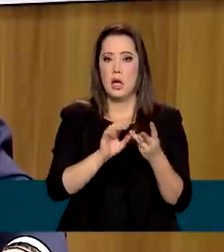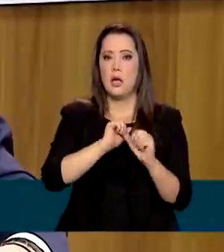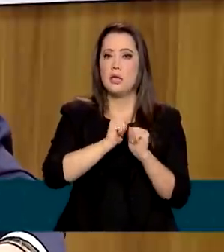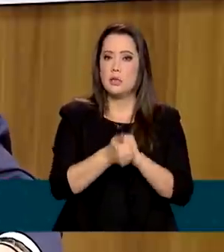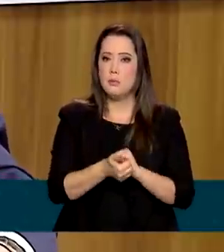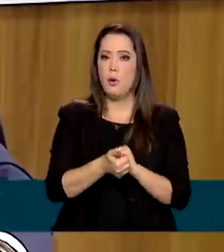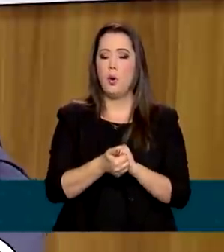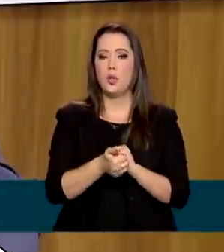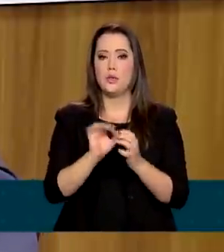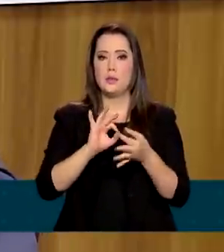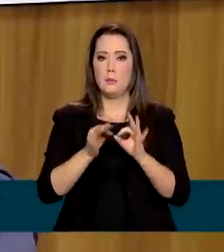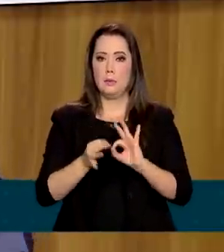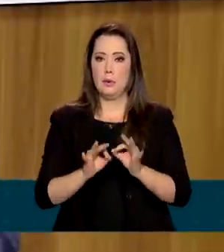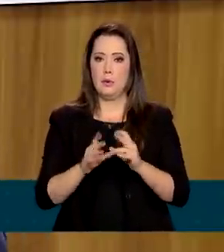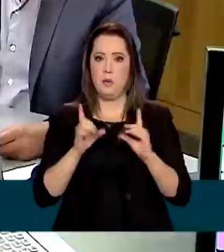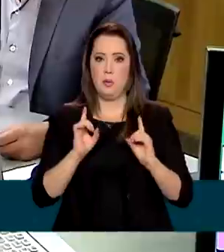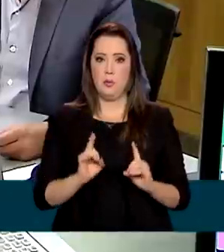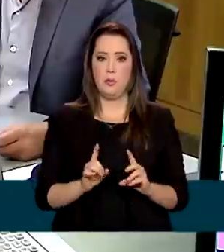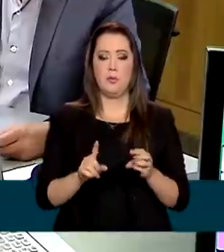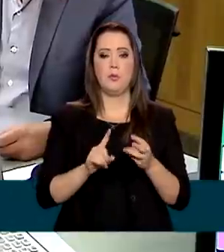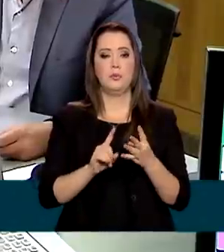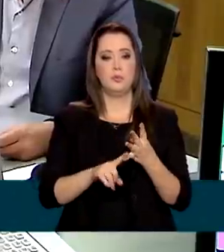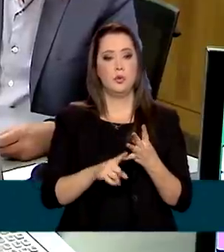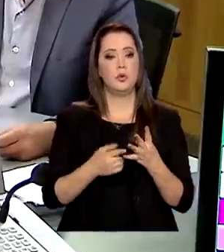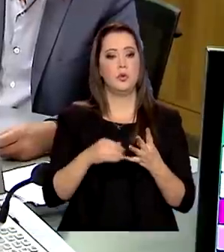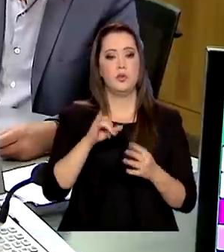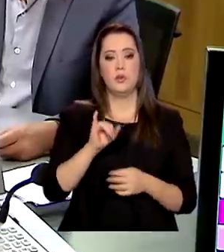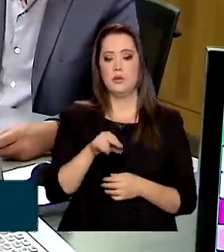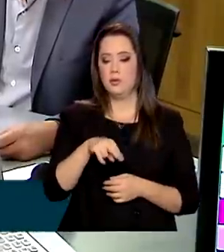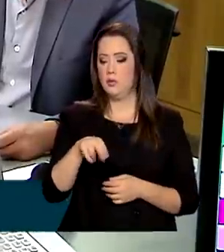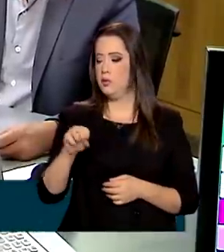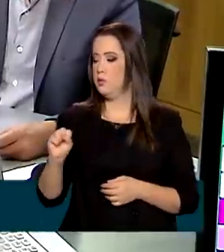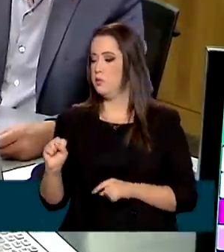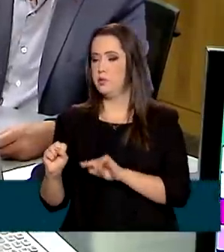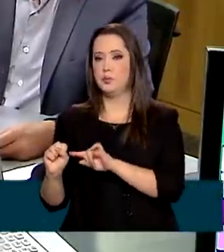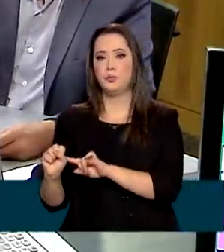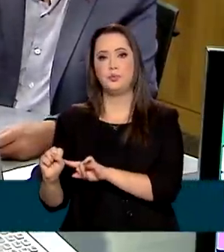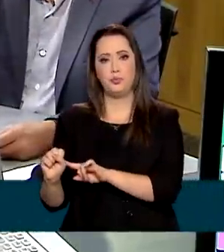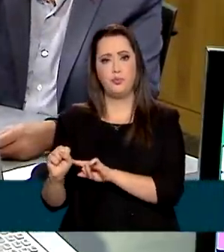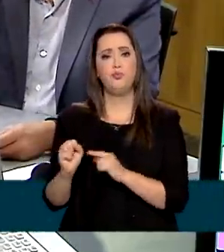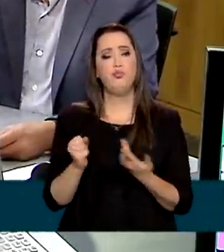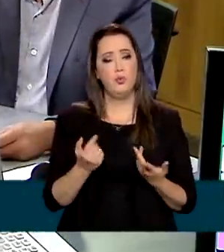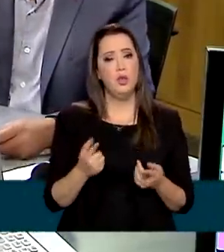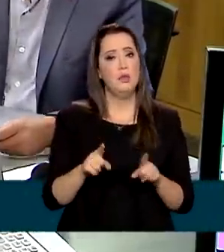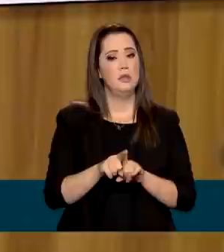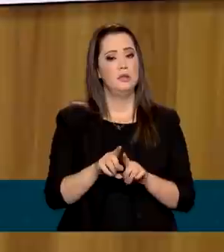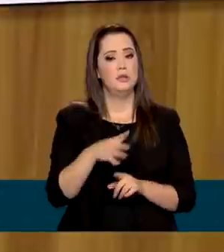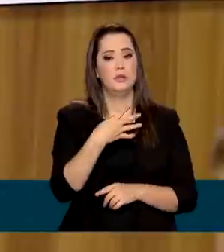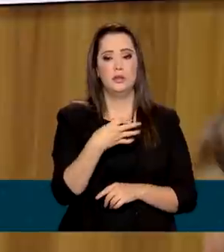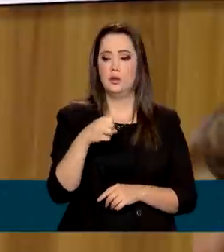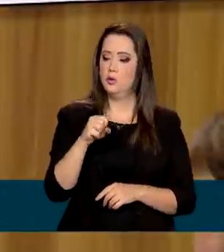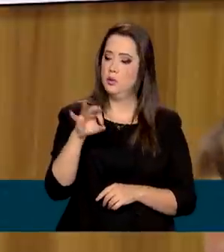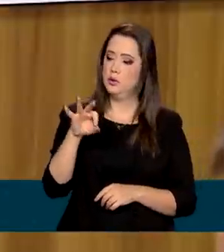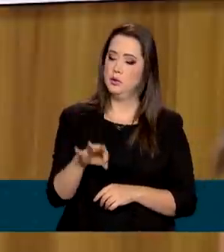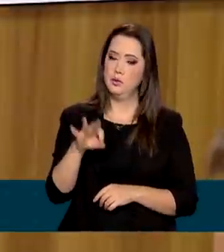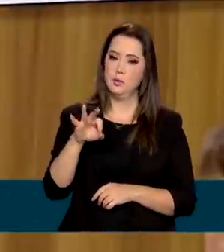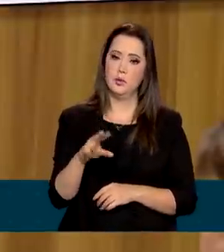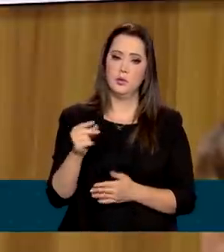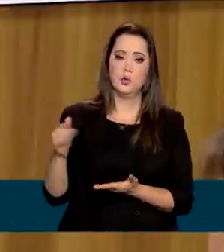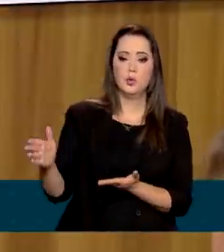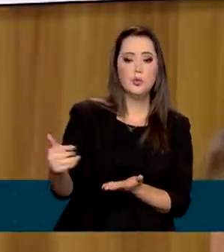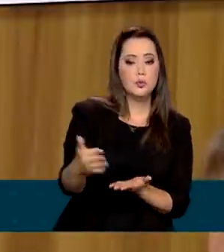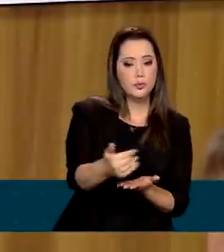paralímpicos, no próprio INSS. Então nós temos ao redor de 48% do que é